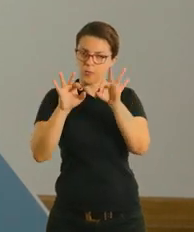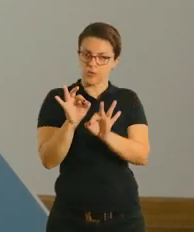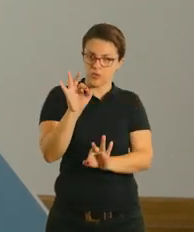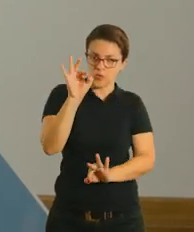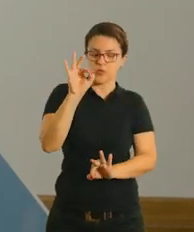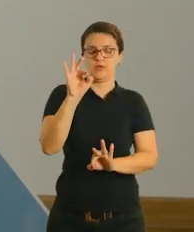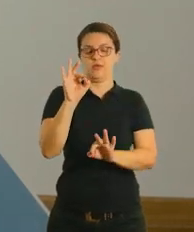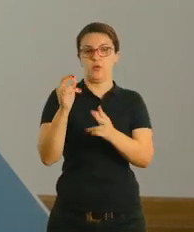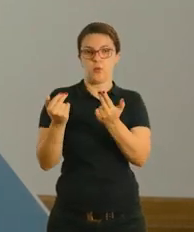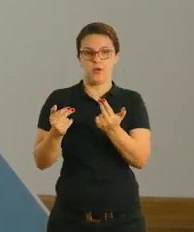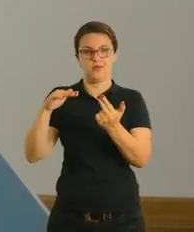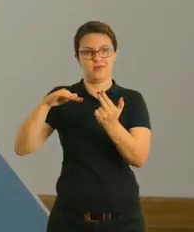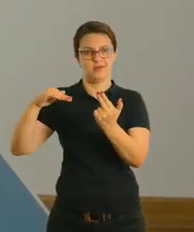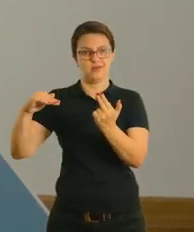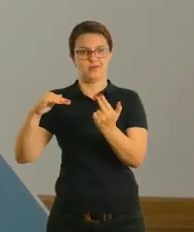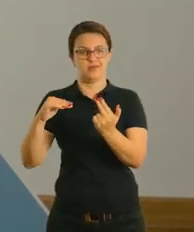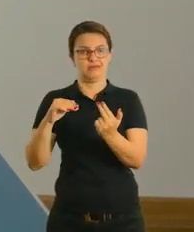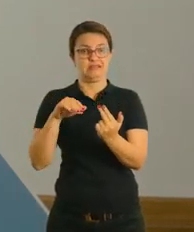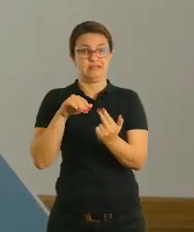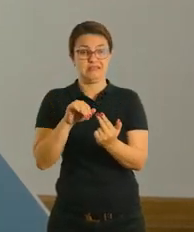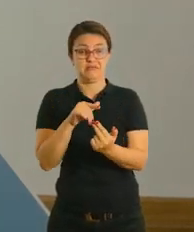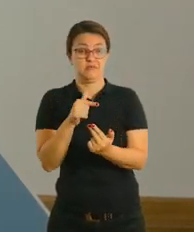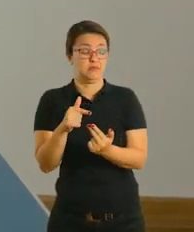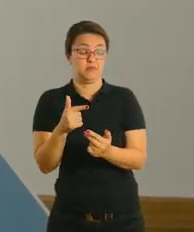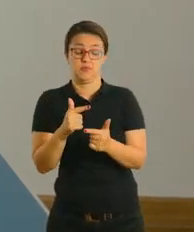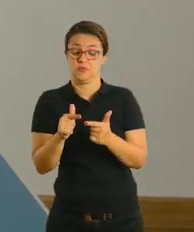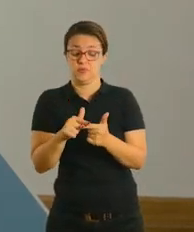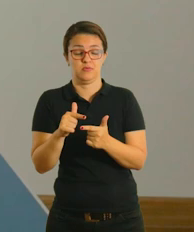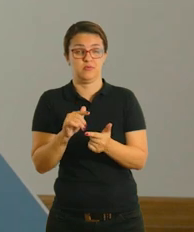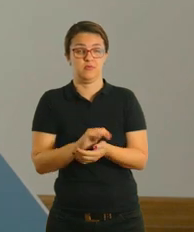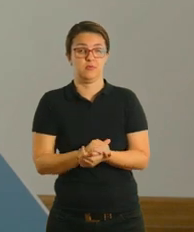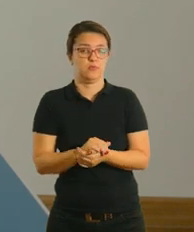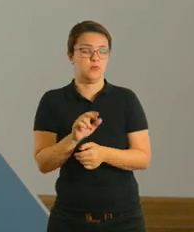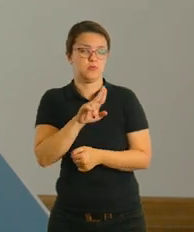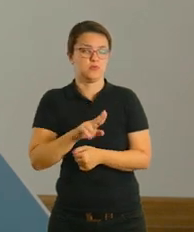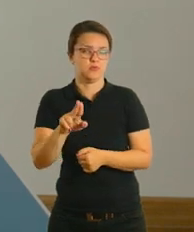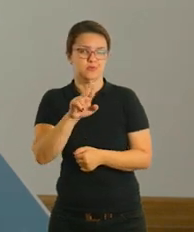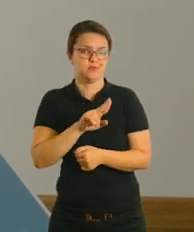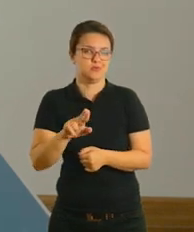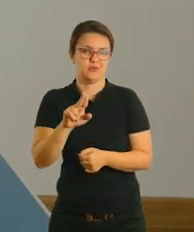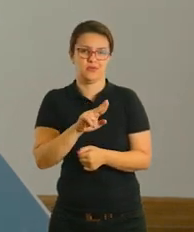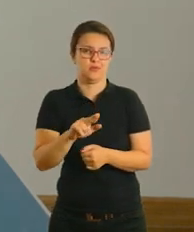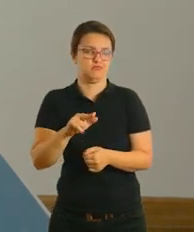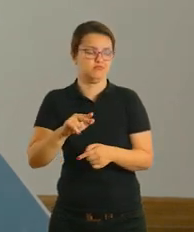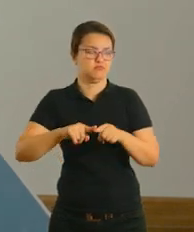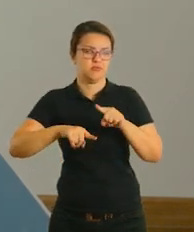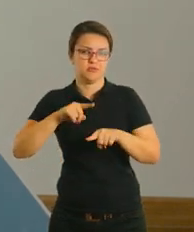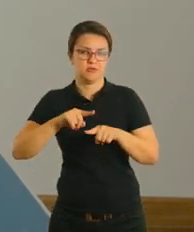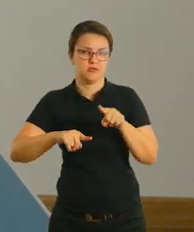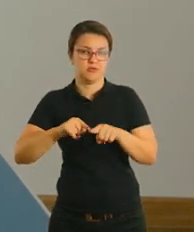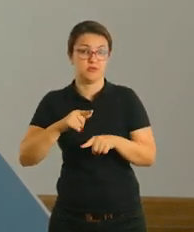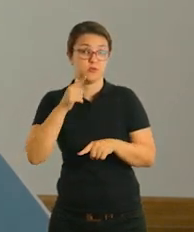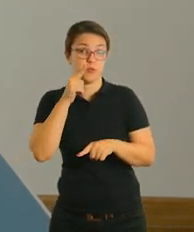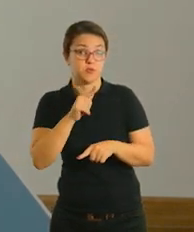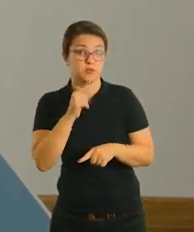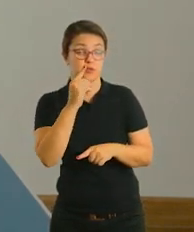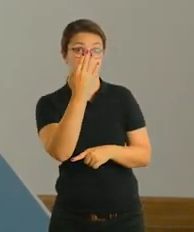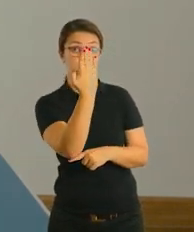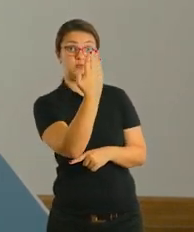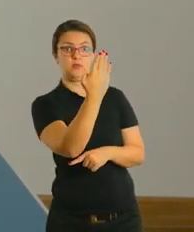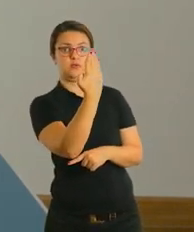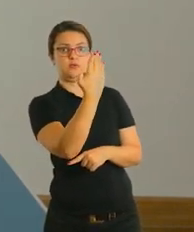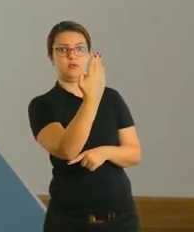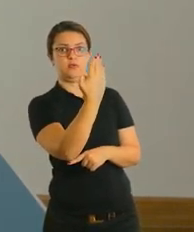ter a imagem produzida dentro do espelho ou pode ser algum material que reflita a sua imagem nela, tá?